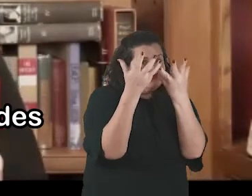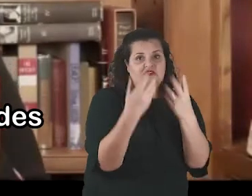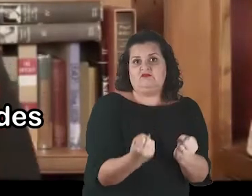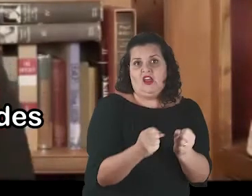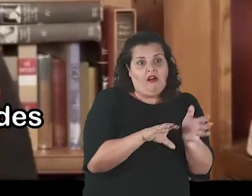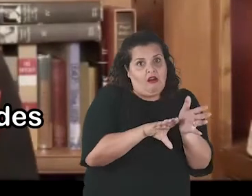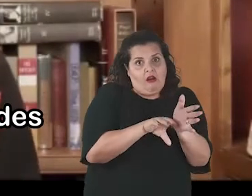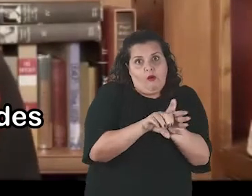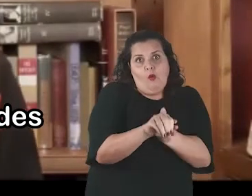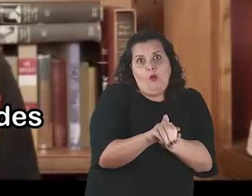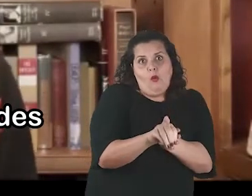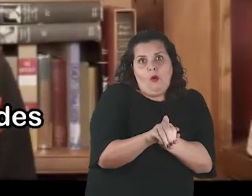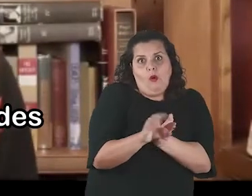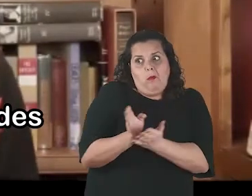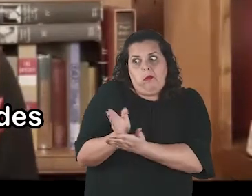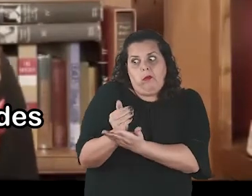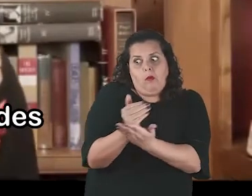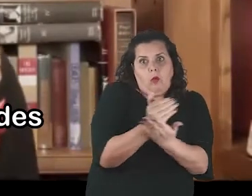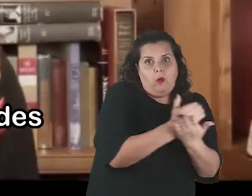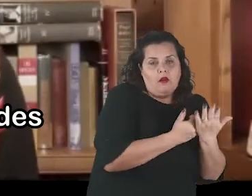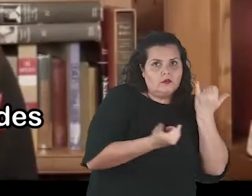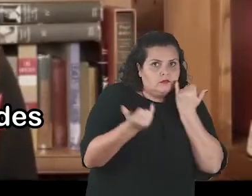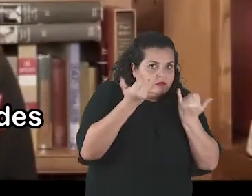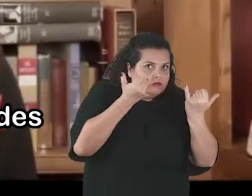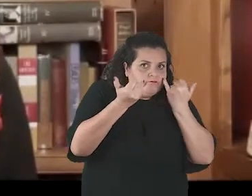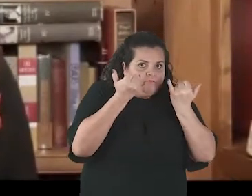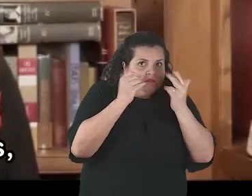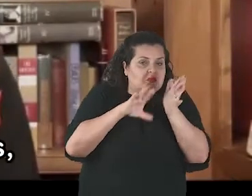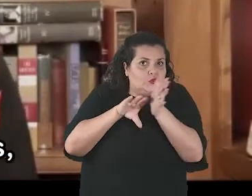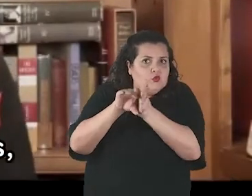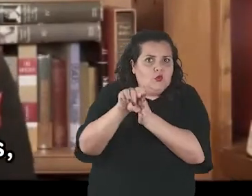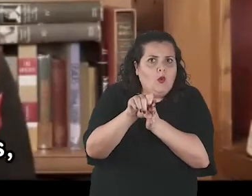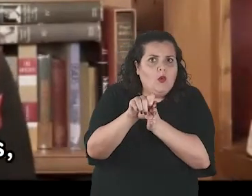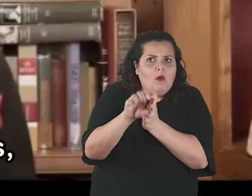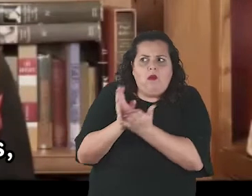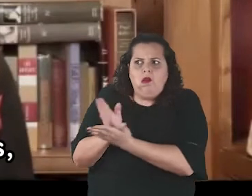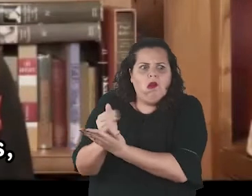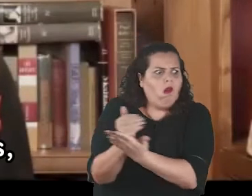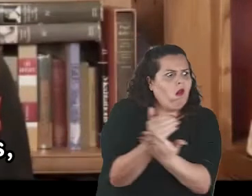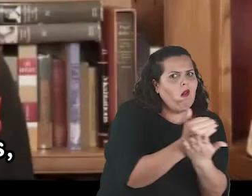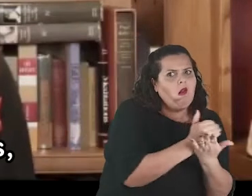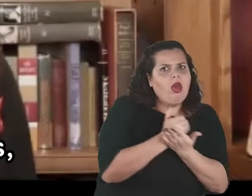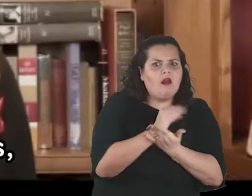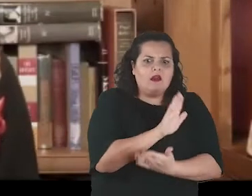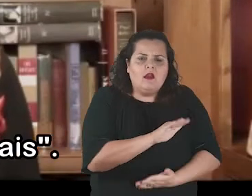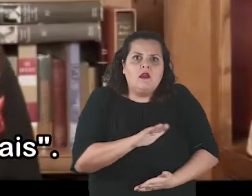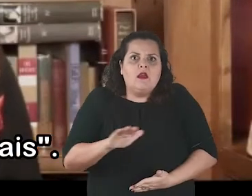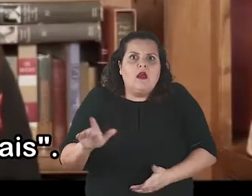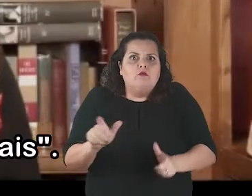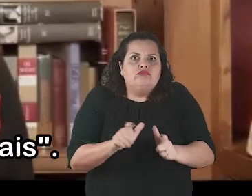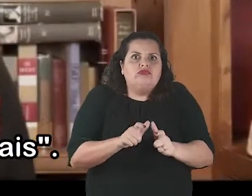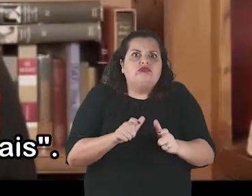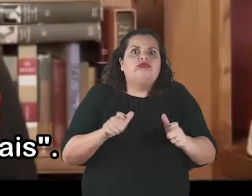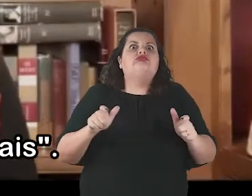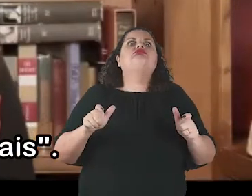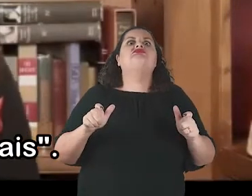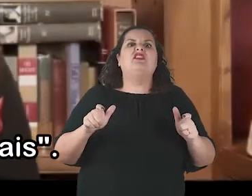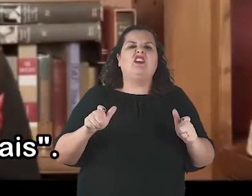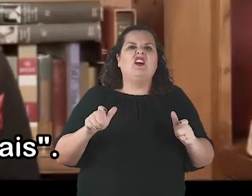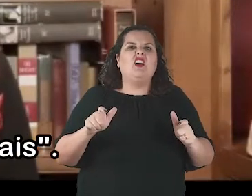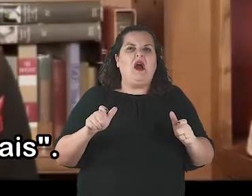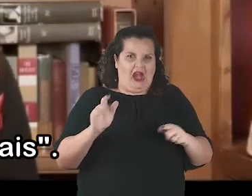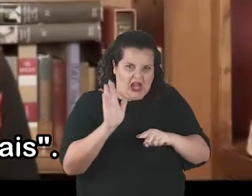usou esse acesso para coletar enormes quantidades de dados de crianças, não em benefício das